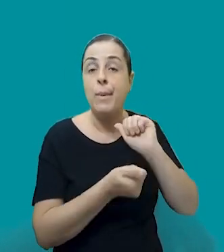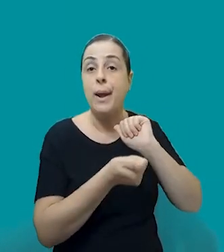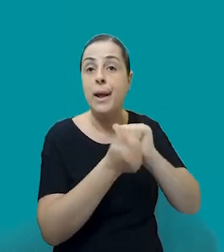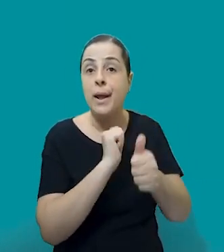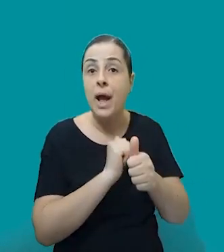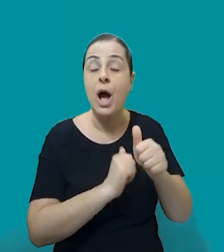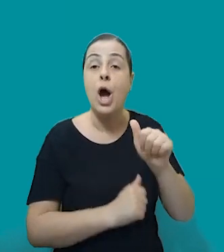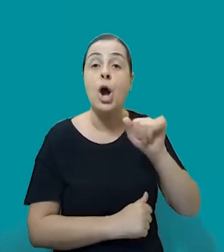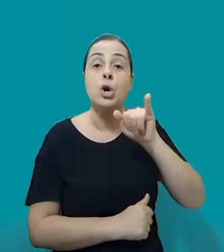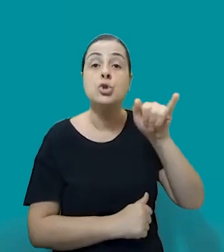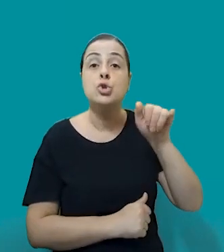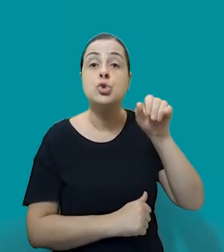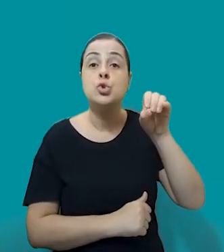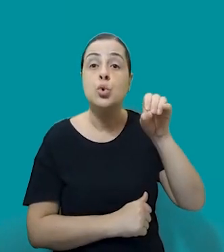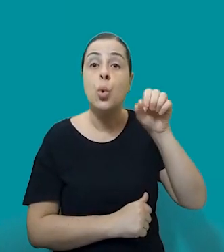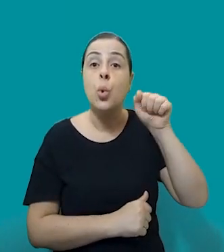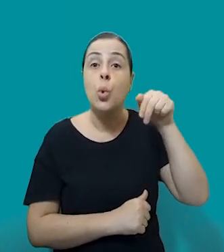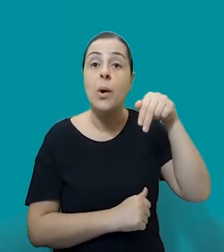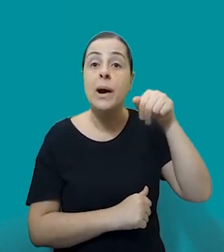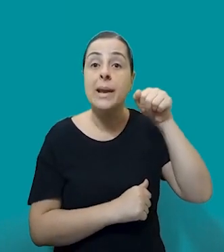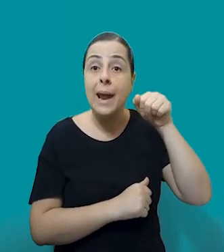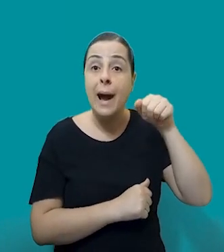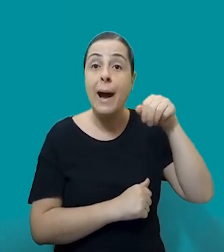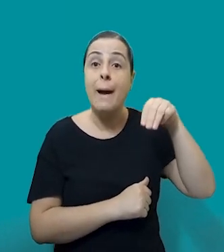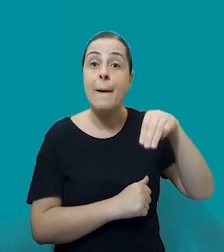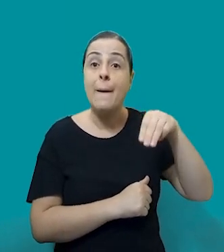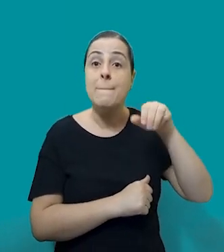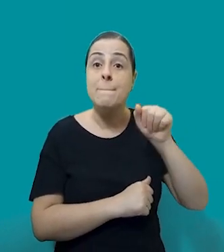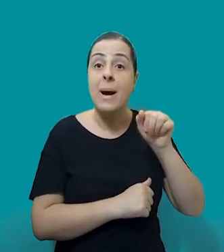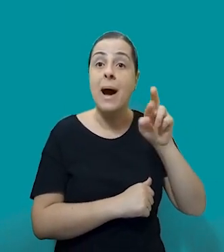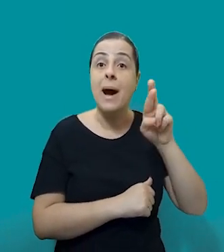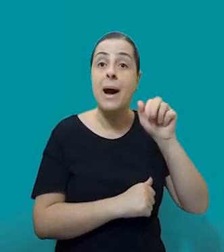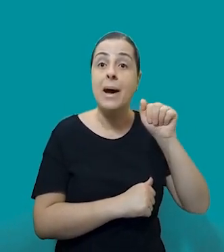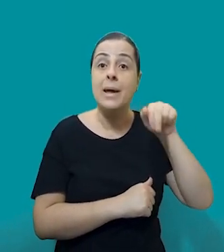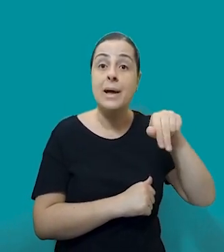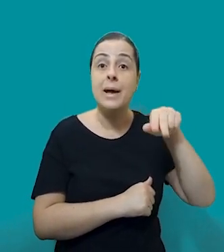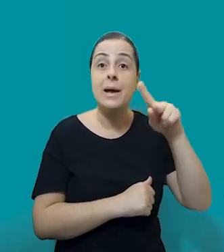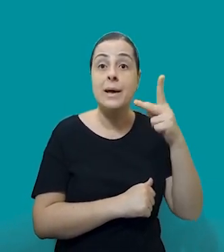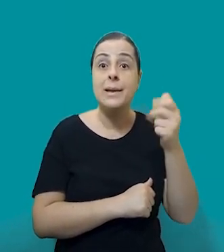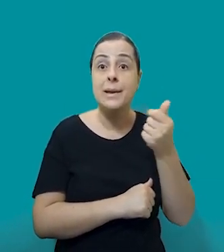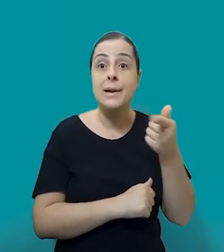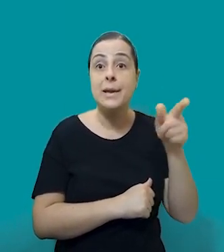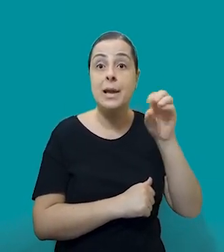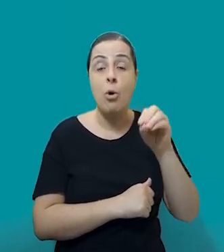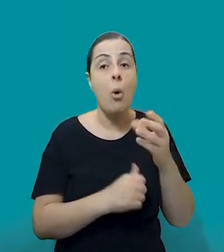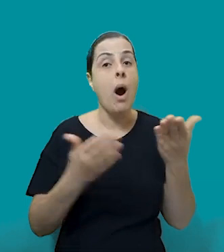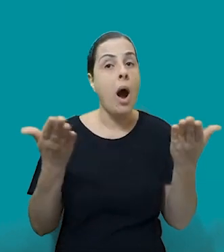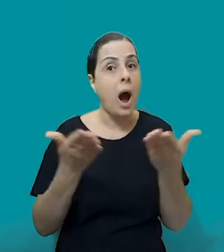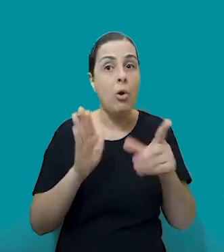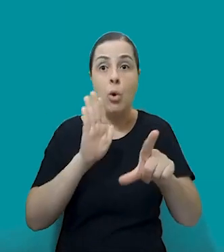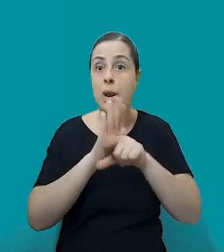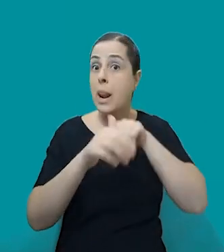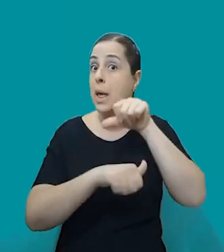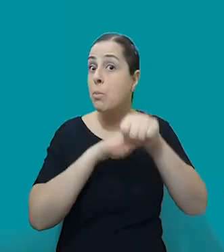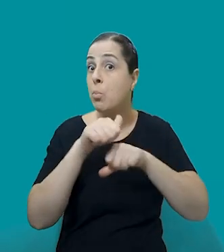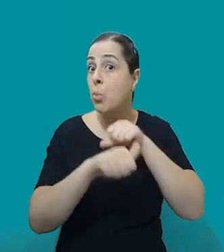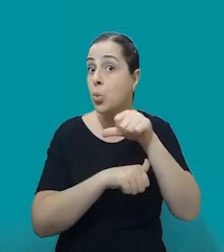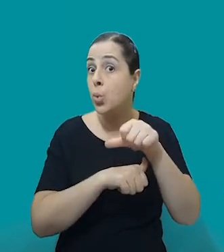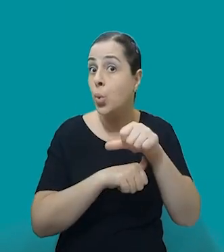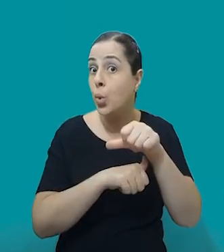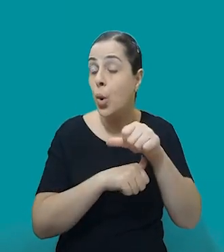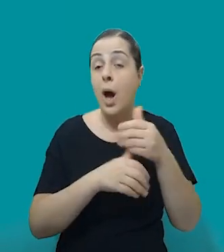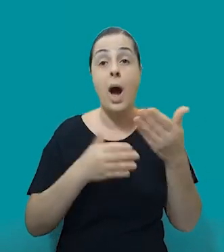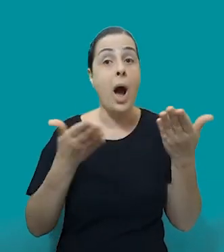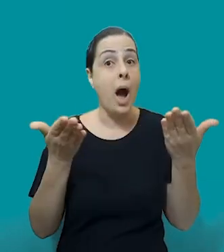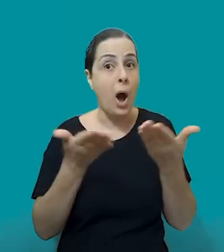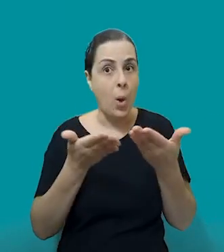ocorrendo uma mudança na lei, né? Que foi uma mudança que agora a prescrição dos crimes sexuais contra menores passa a contar de quando